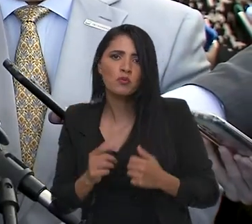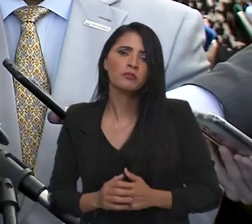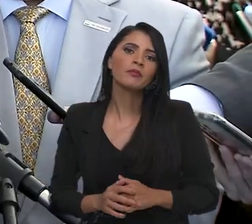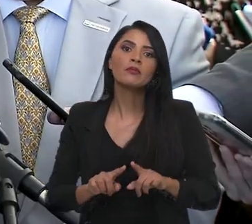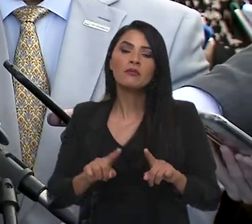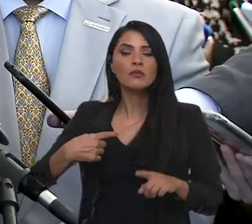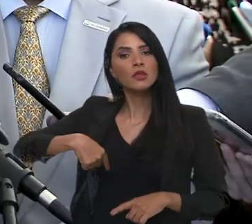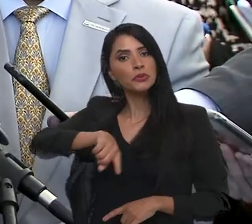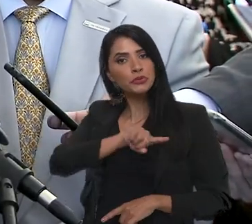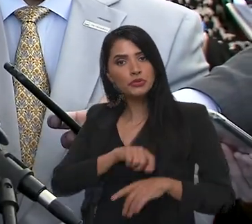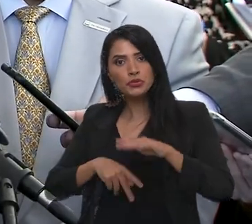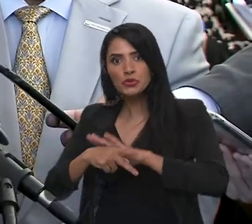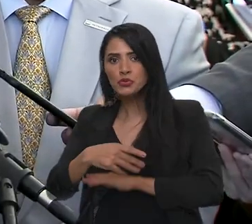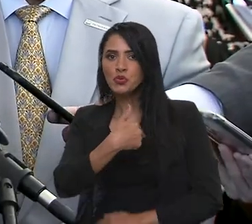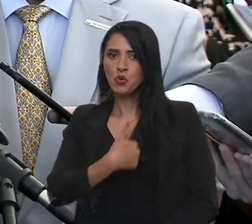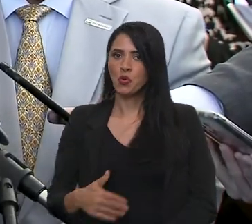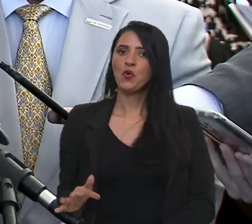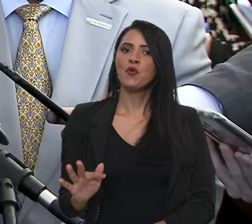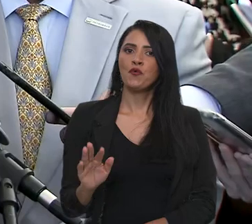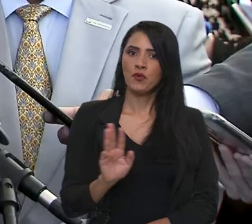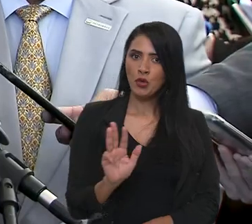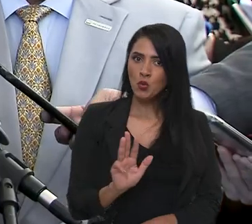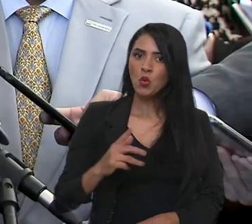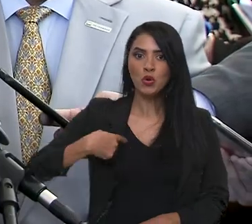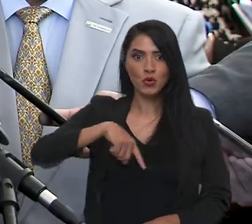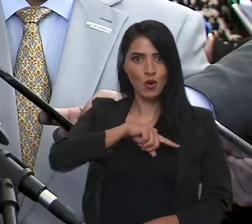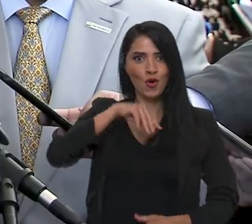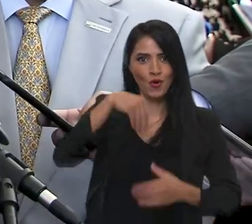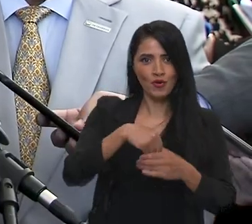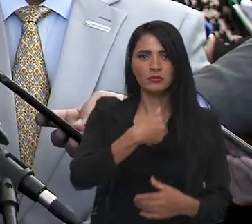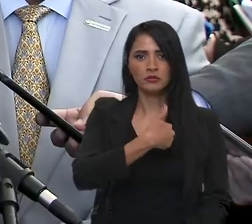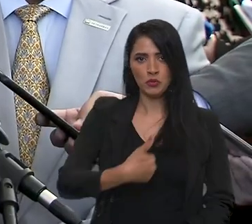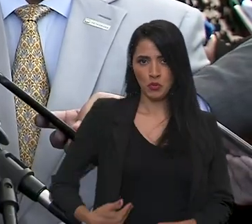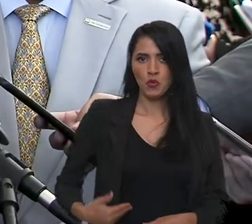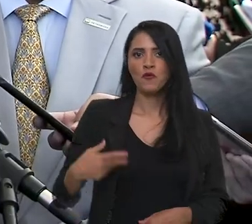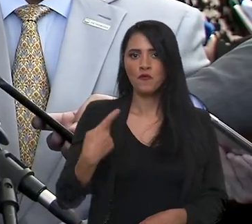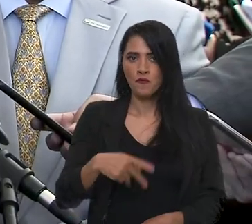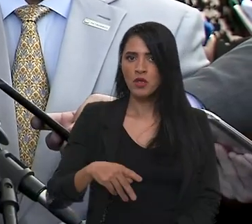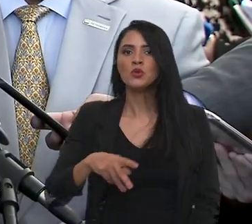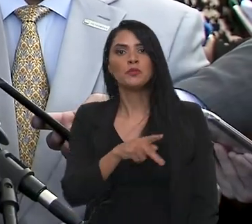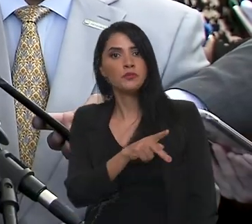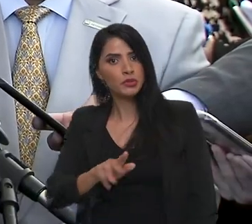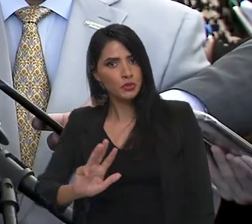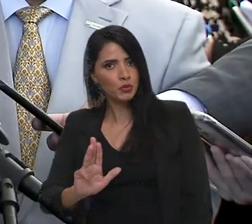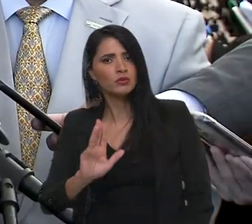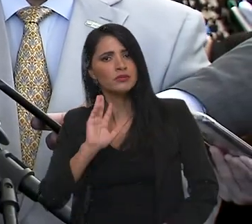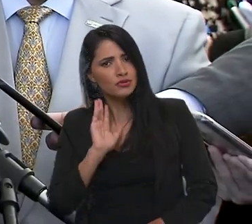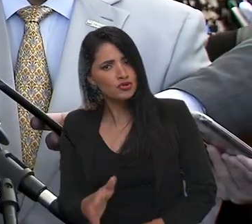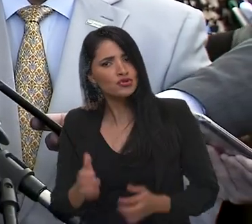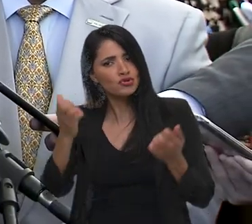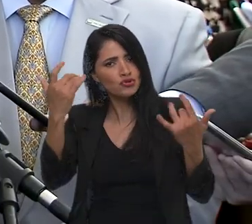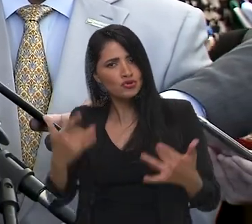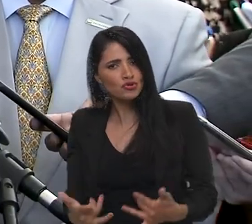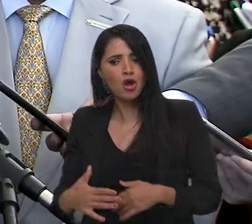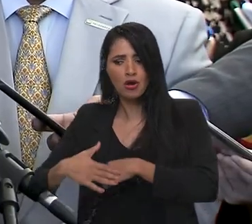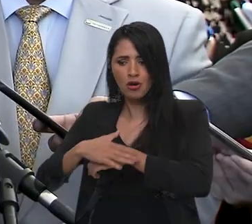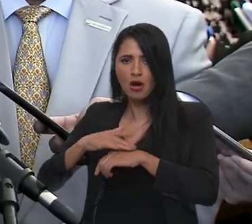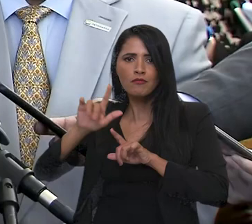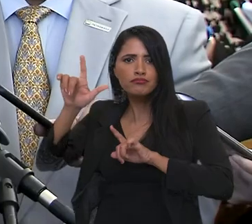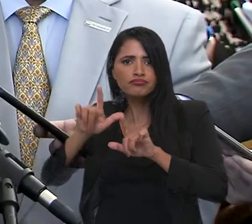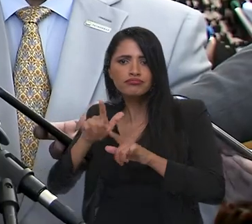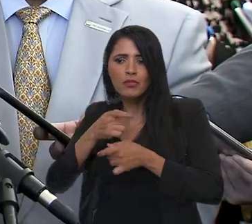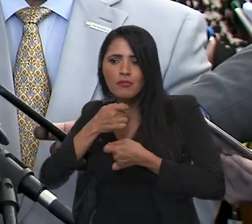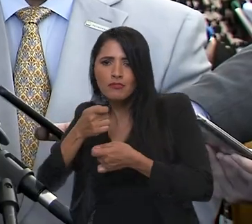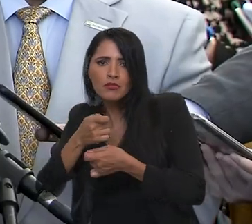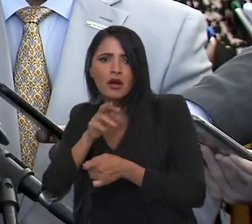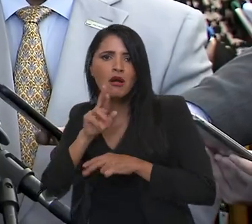naturalmente. Mas nós, do governo Lula, temos falado o tempo todo. Nós, que fazemos parte do governo do presidente Lula, temos falado já e conversamos